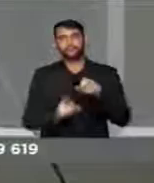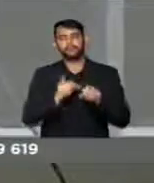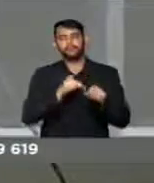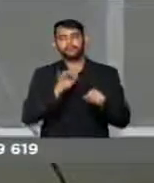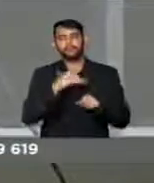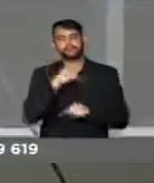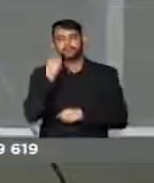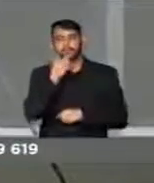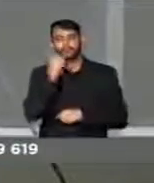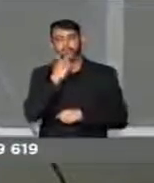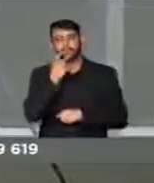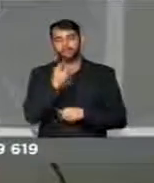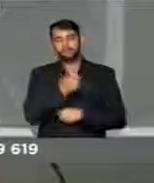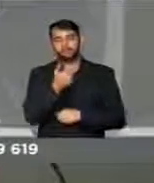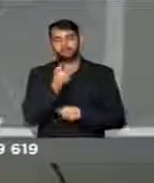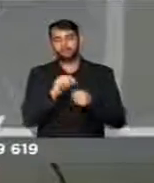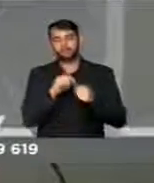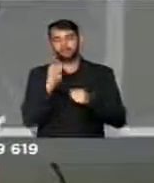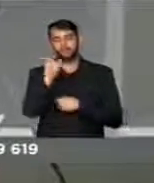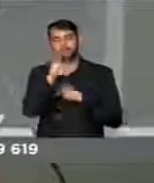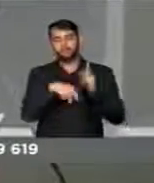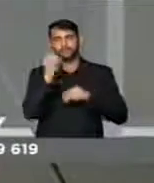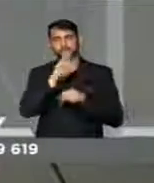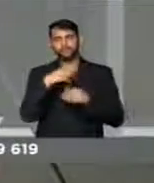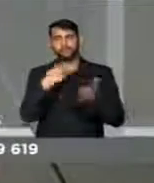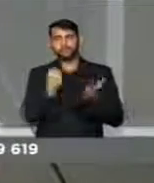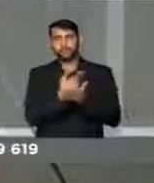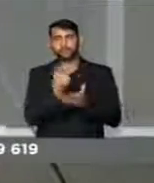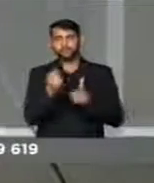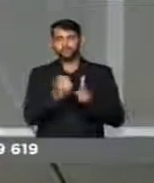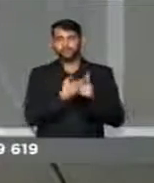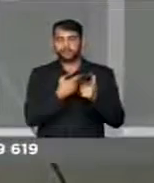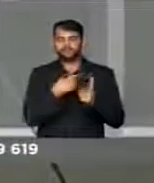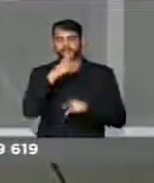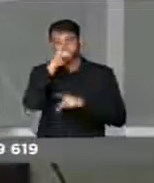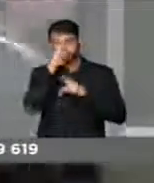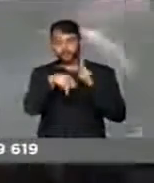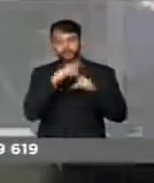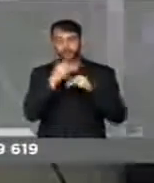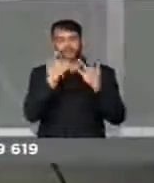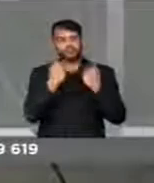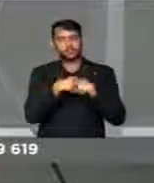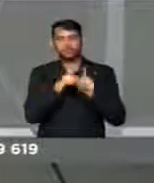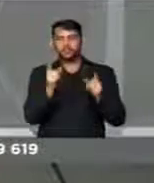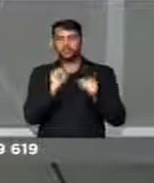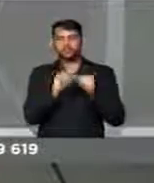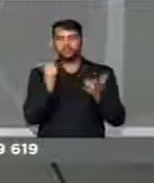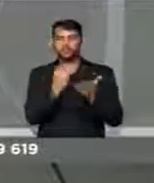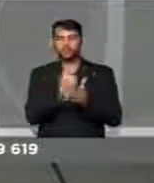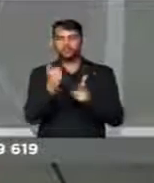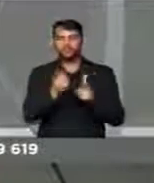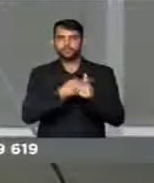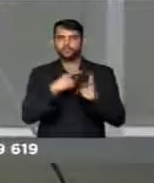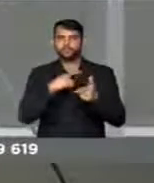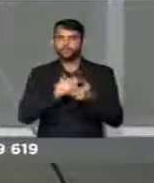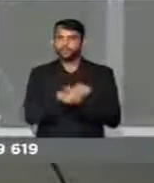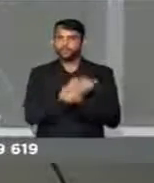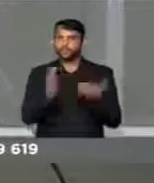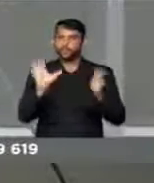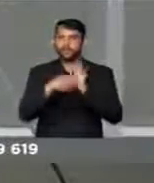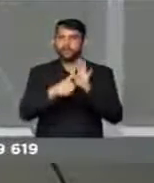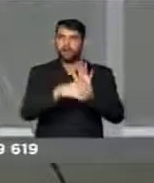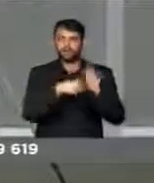bem disse um deputado agora há pouco, faz com que os brasileiros paguem essa conta. Os brasileiros não aceitam mais pagar a conta de tanta roubalheira.